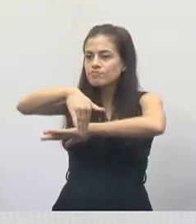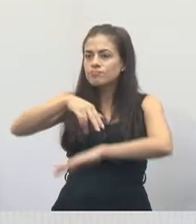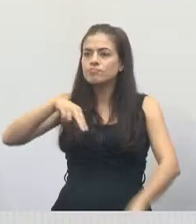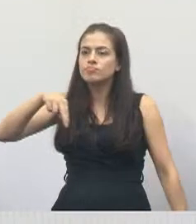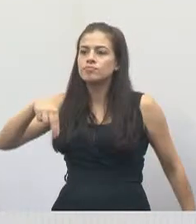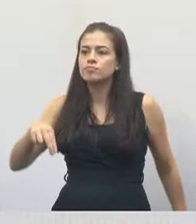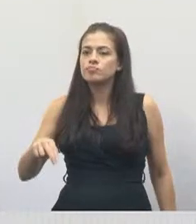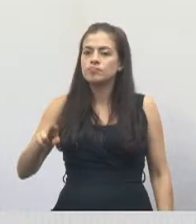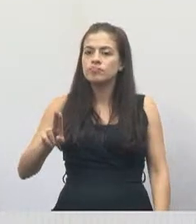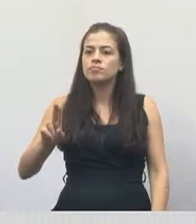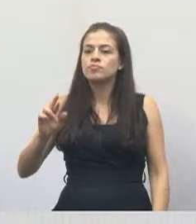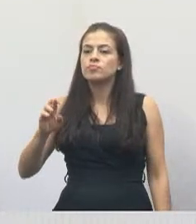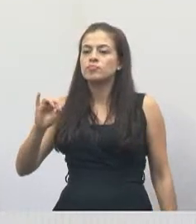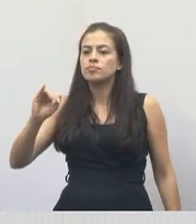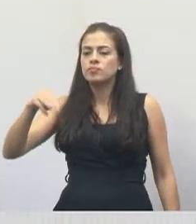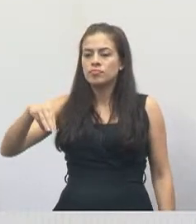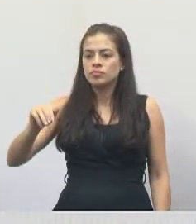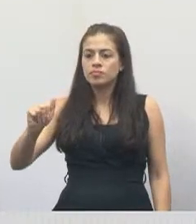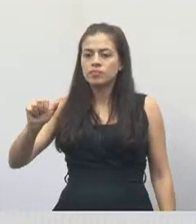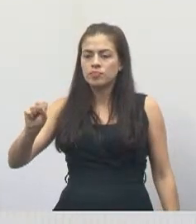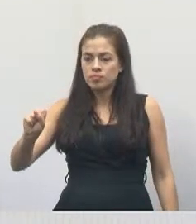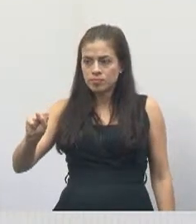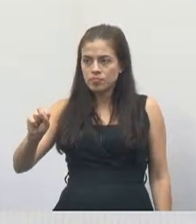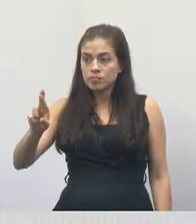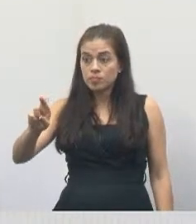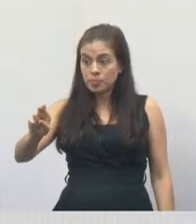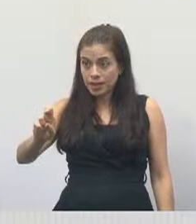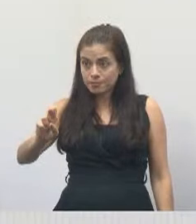Muriamar.